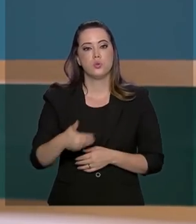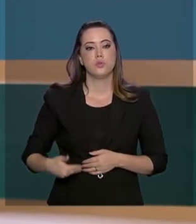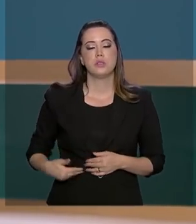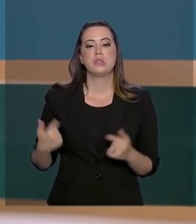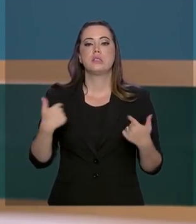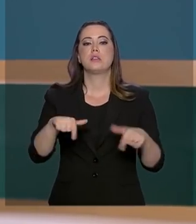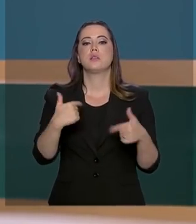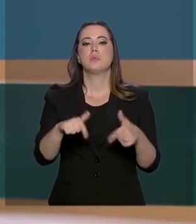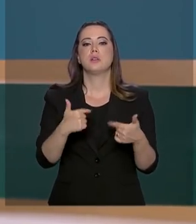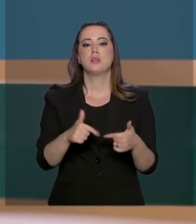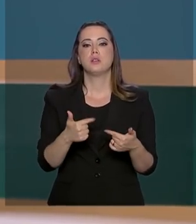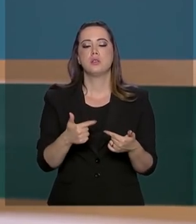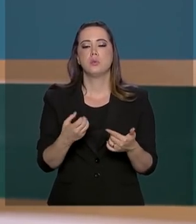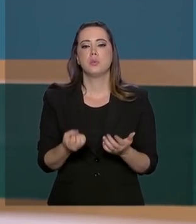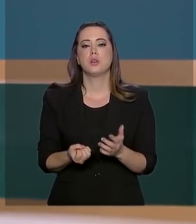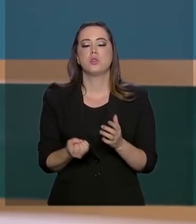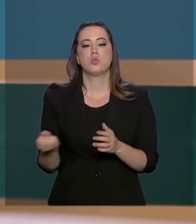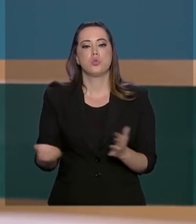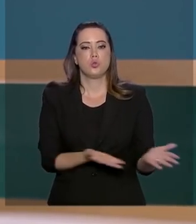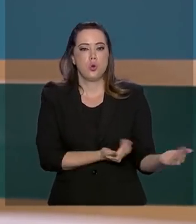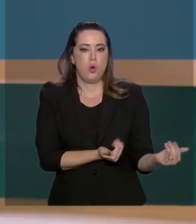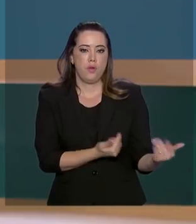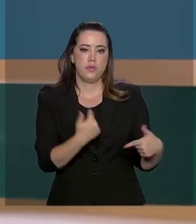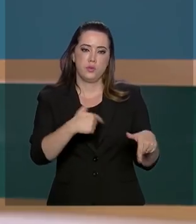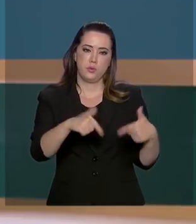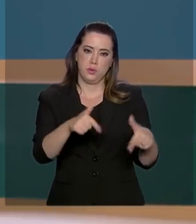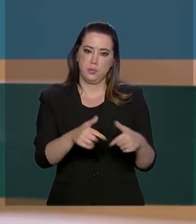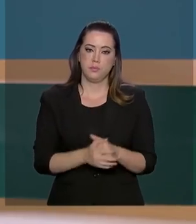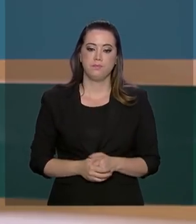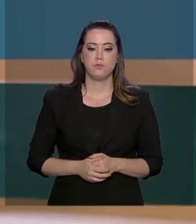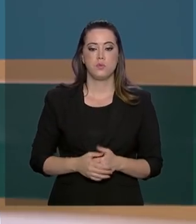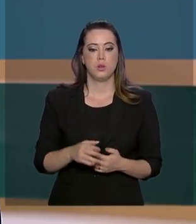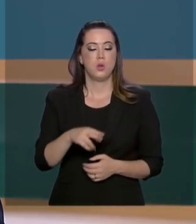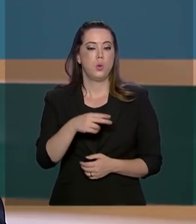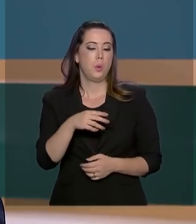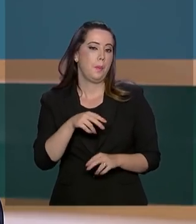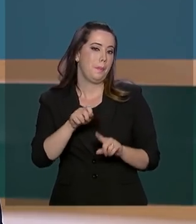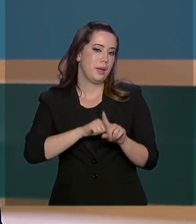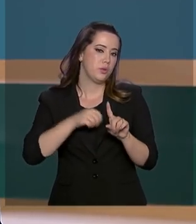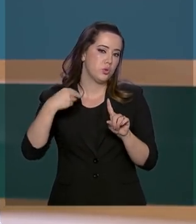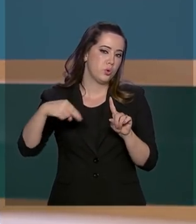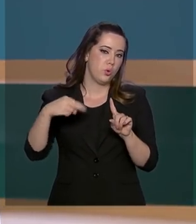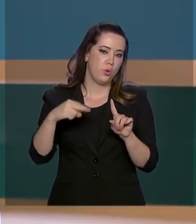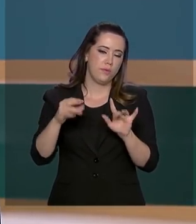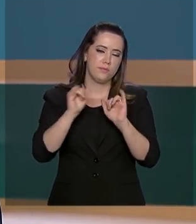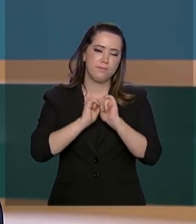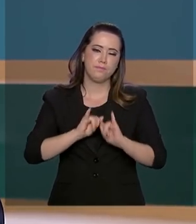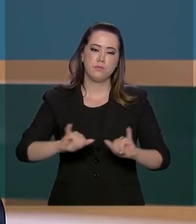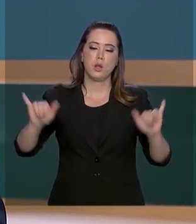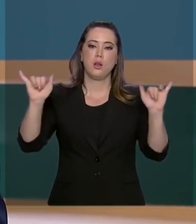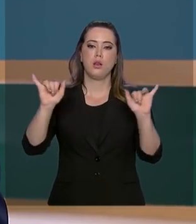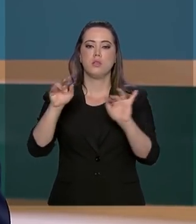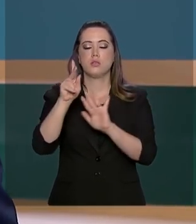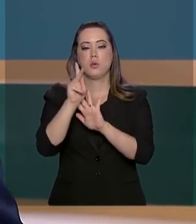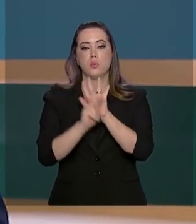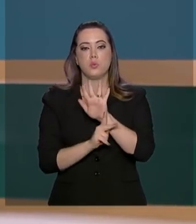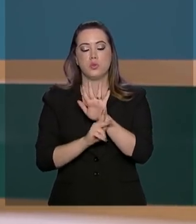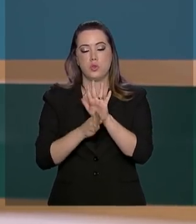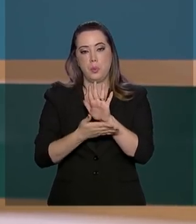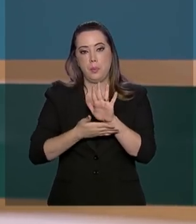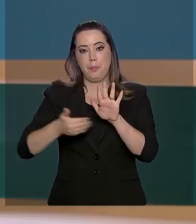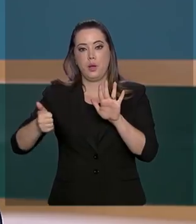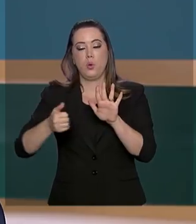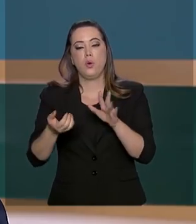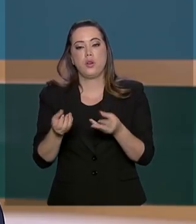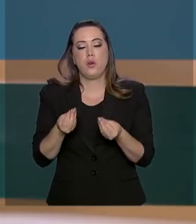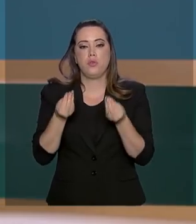governo está trabalhando para inserir os jovens no mercado de trabalho. Em novembro, será lançado um projeto com medidas para aumentar a oferta de